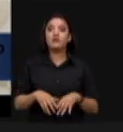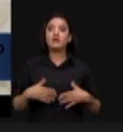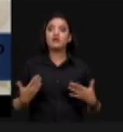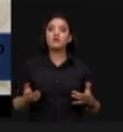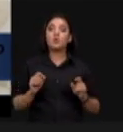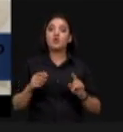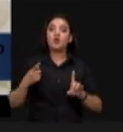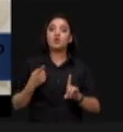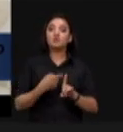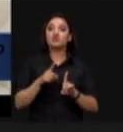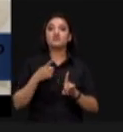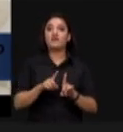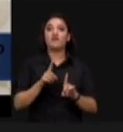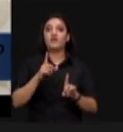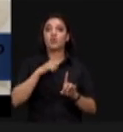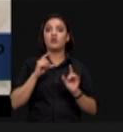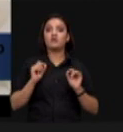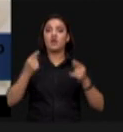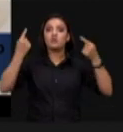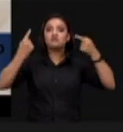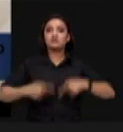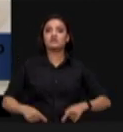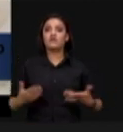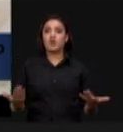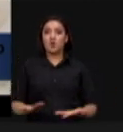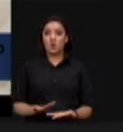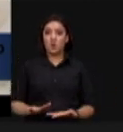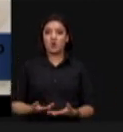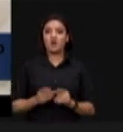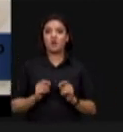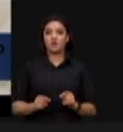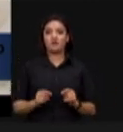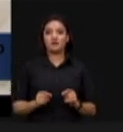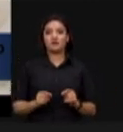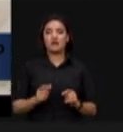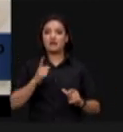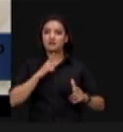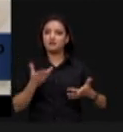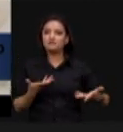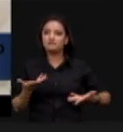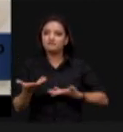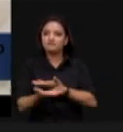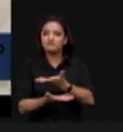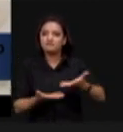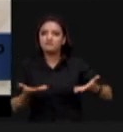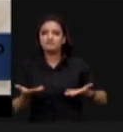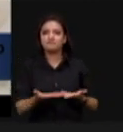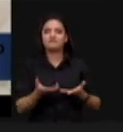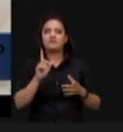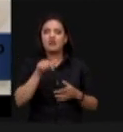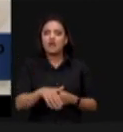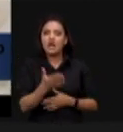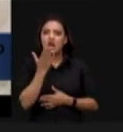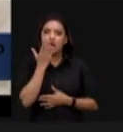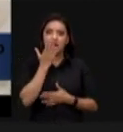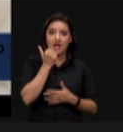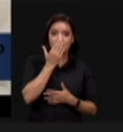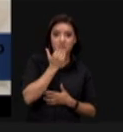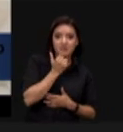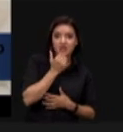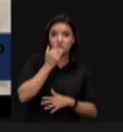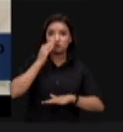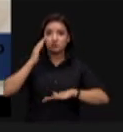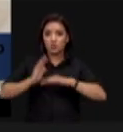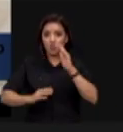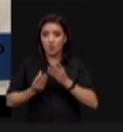o grande desafio da humanidade no século XXI será realmente compatibilizar a oferta de alimentos com qualidade e